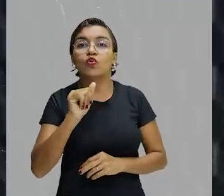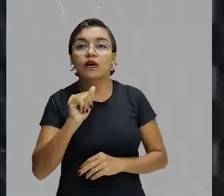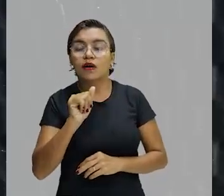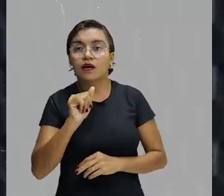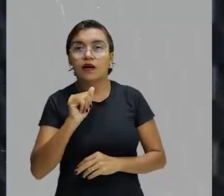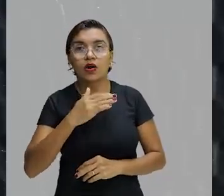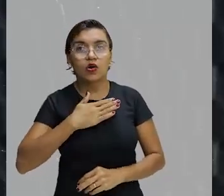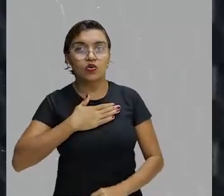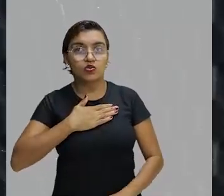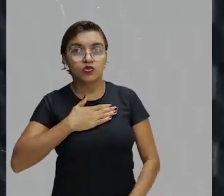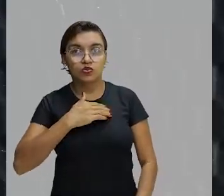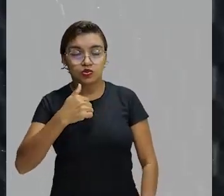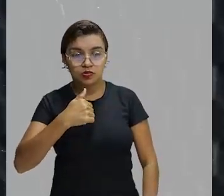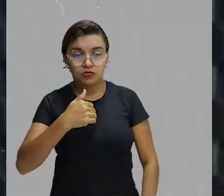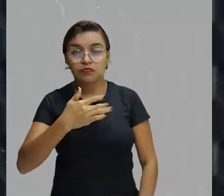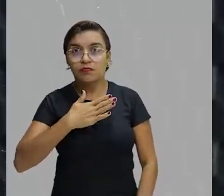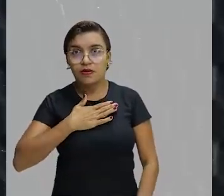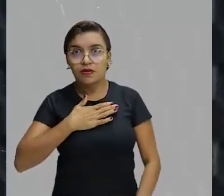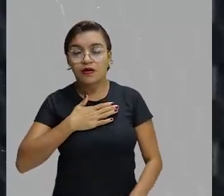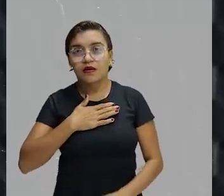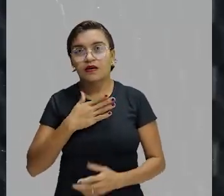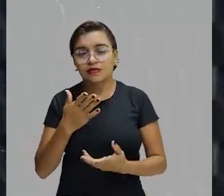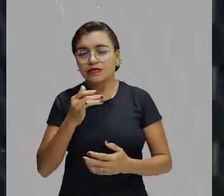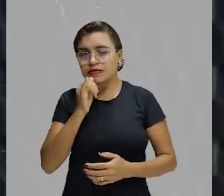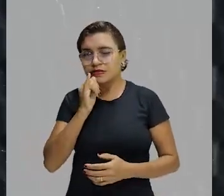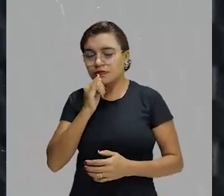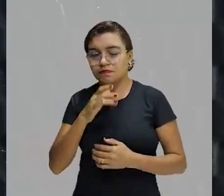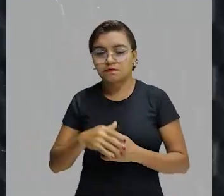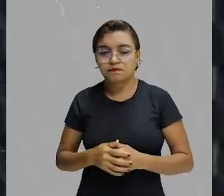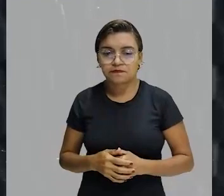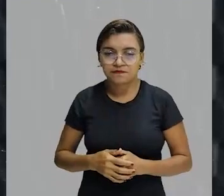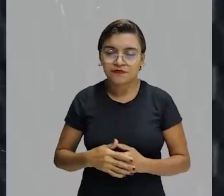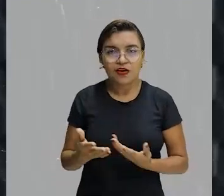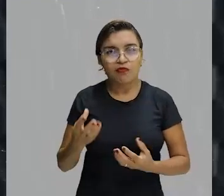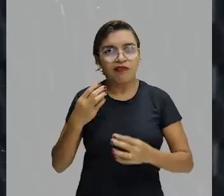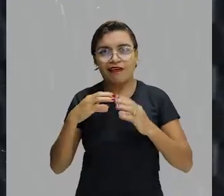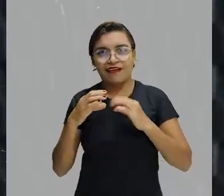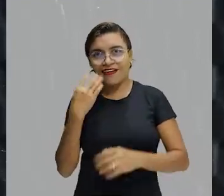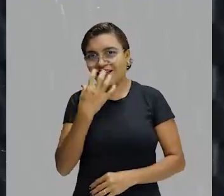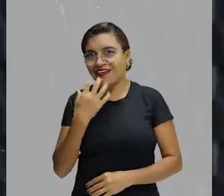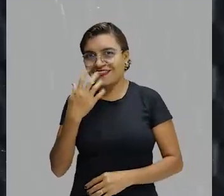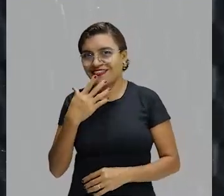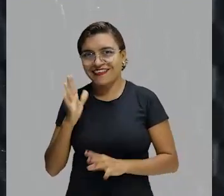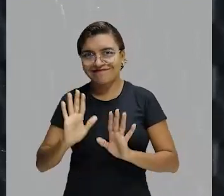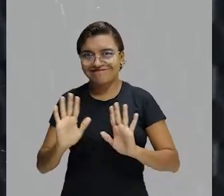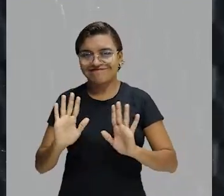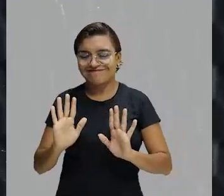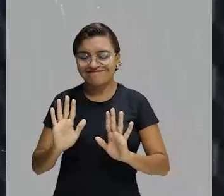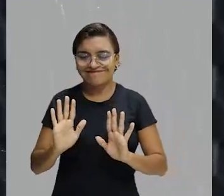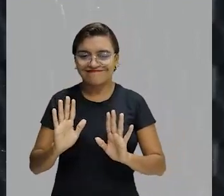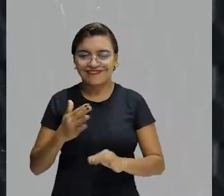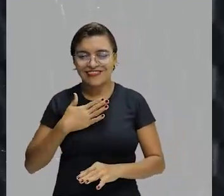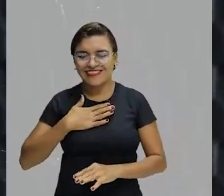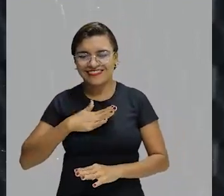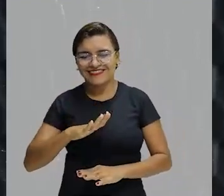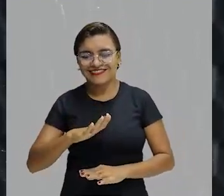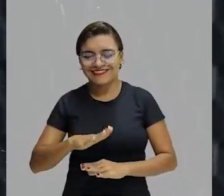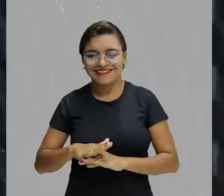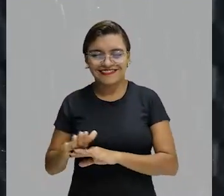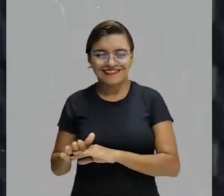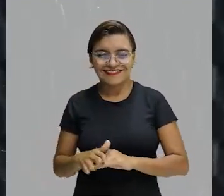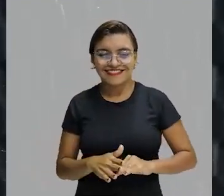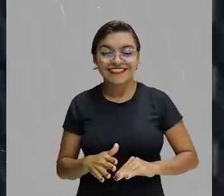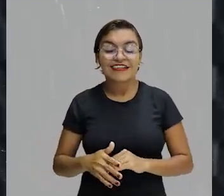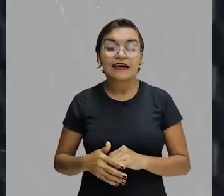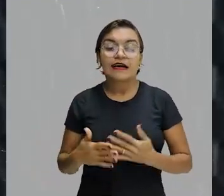mim. Como teu cunhado gosta. Não vou cantar aqui para vocês não, porque depois vocês vão pedir autógrafos. Então, vamos pular essa parte. Olha